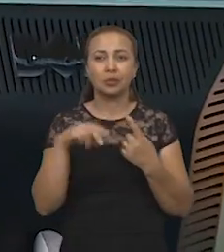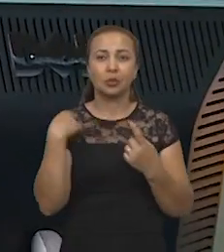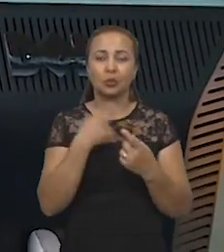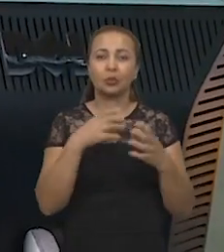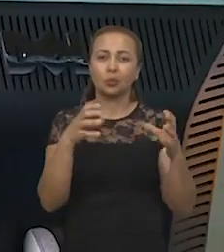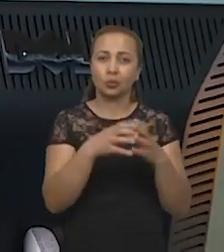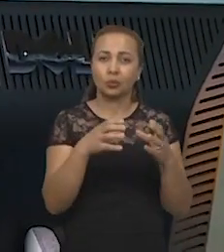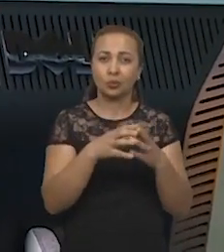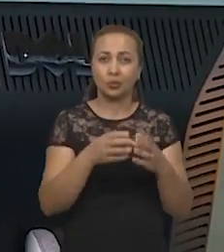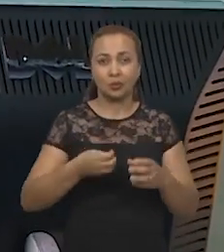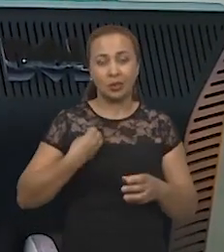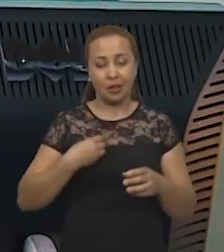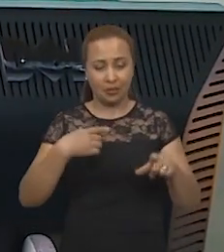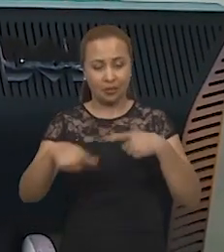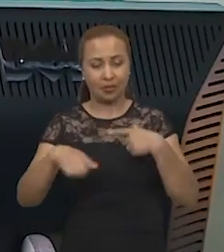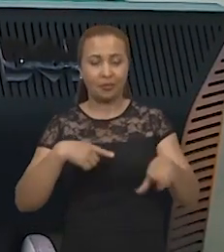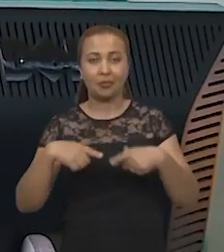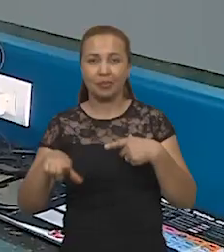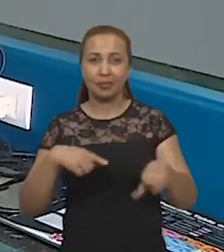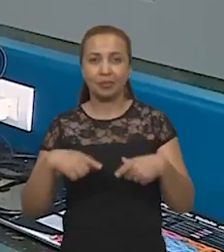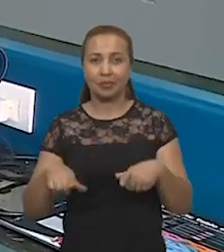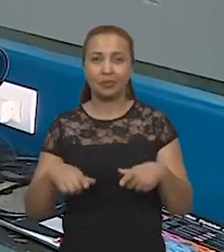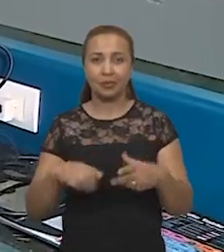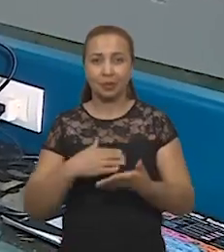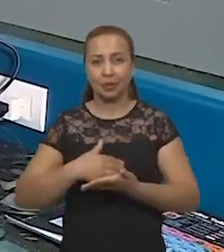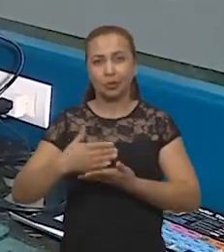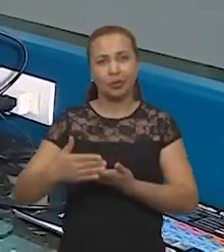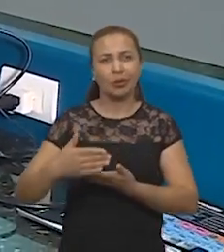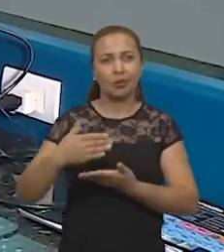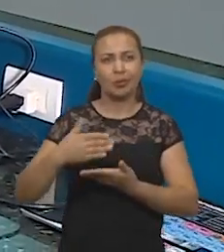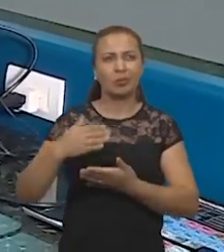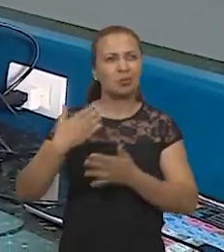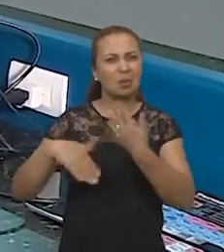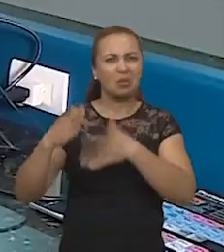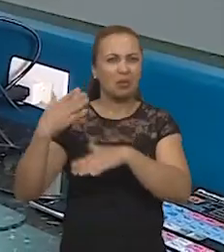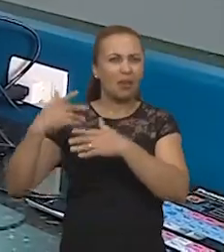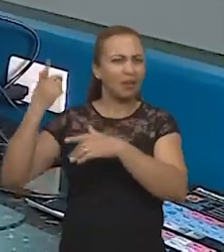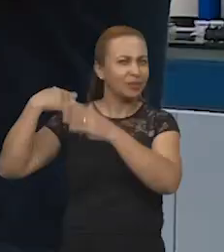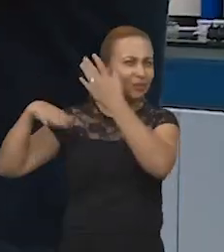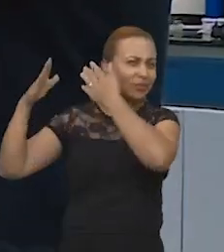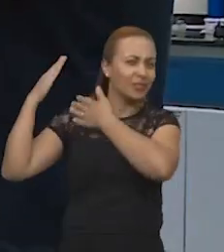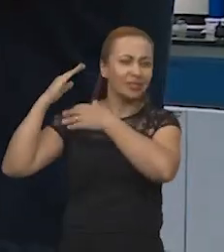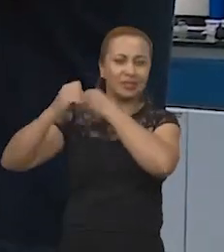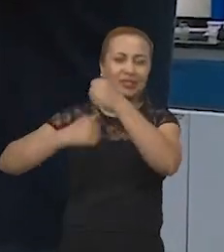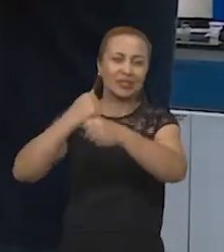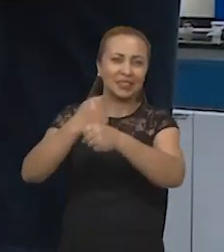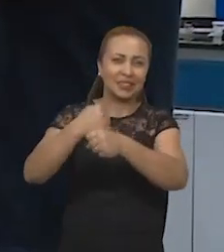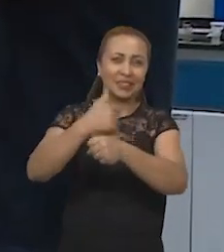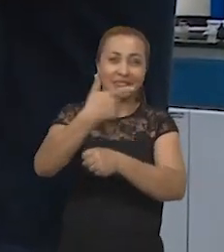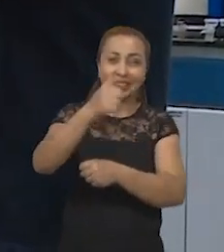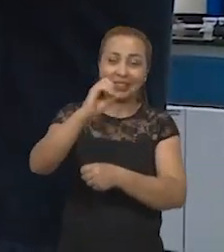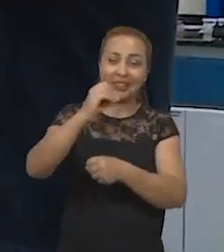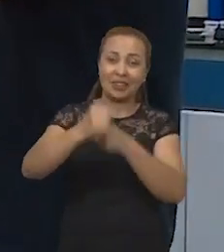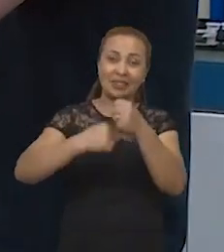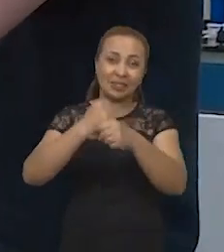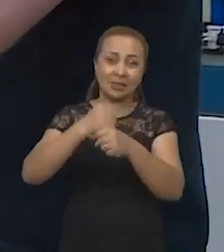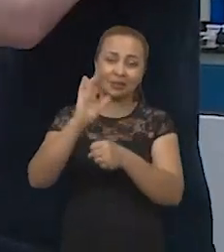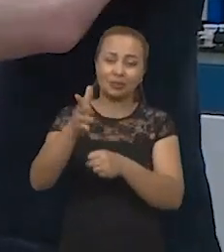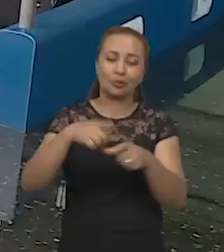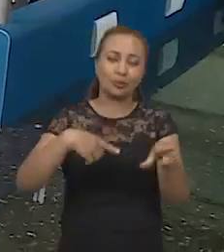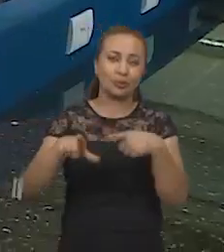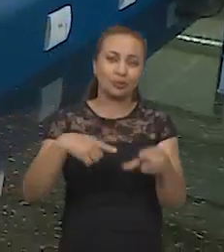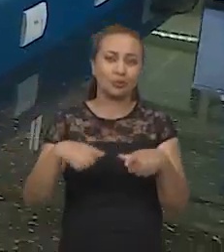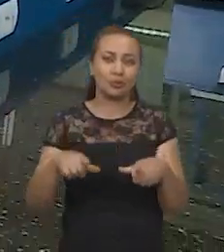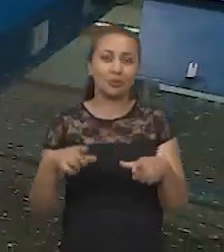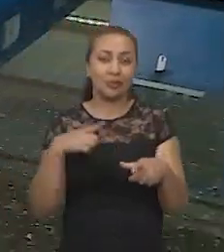O nosso grupo, ele está trabalhando desde 10 anos atrás, né? Nós temos um grupo muito